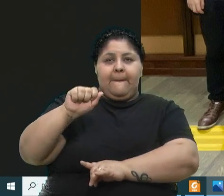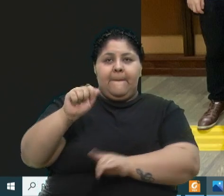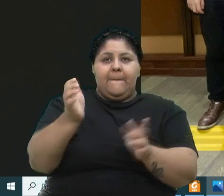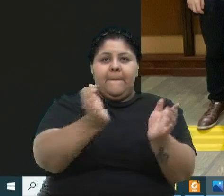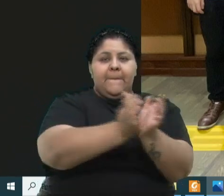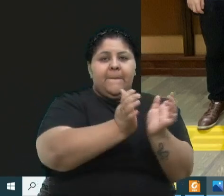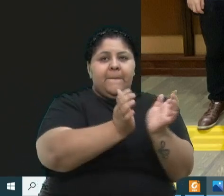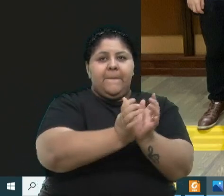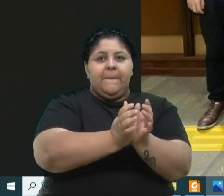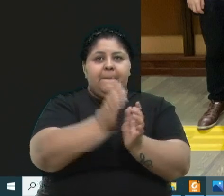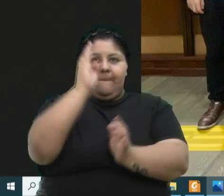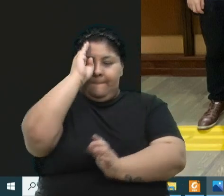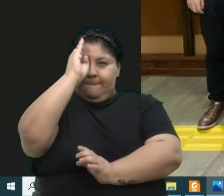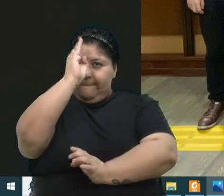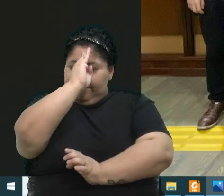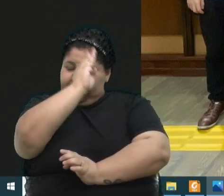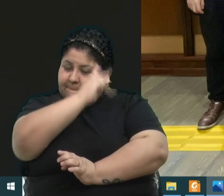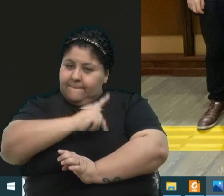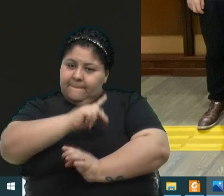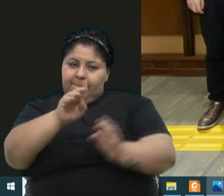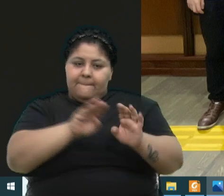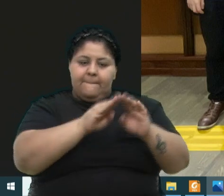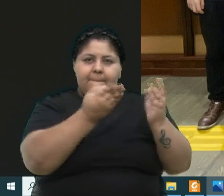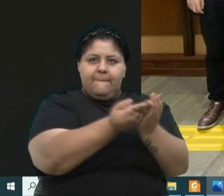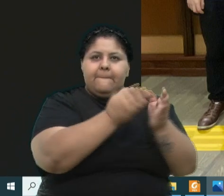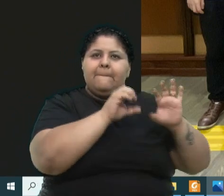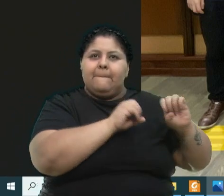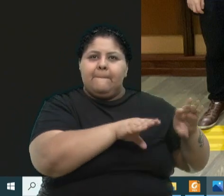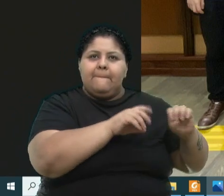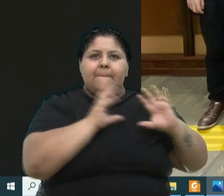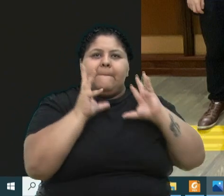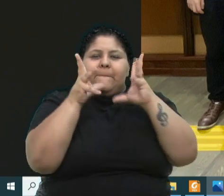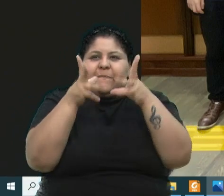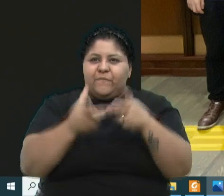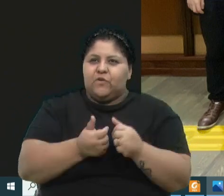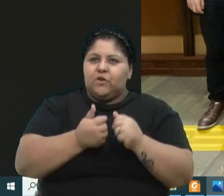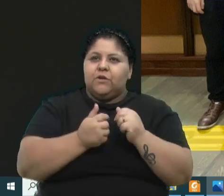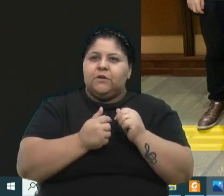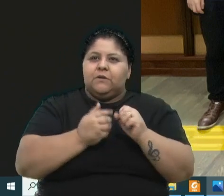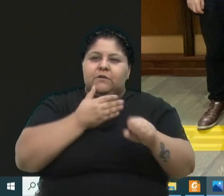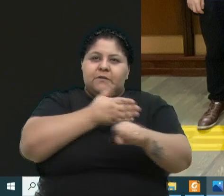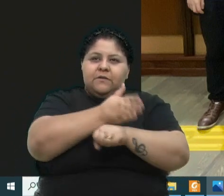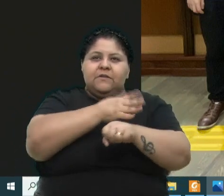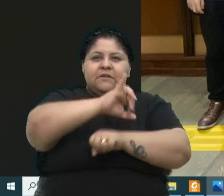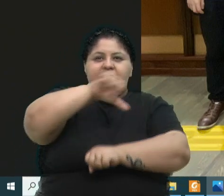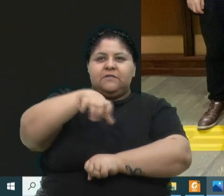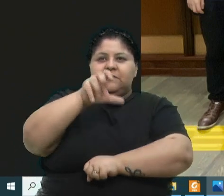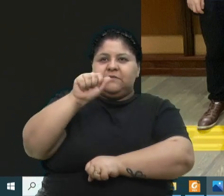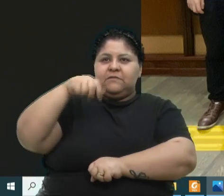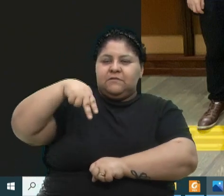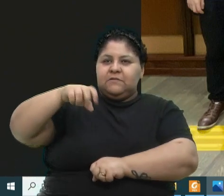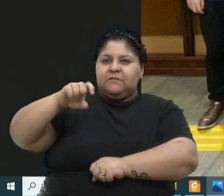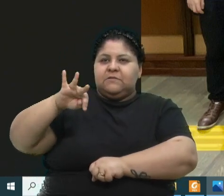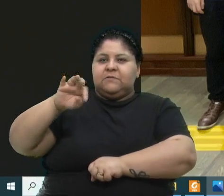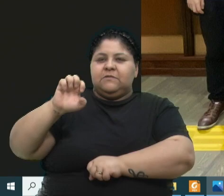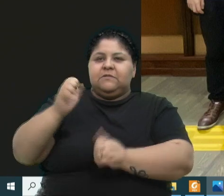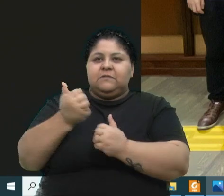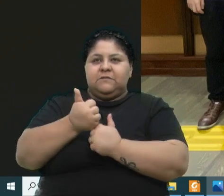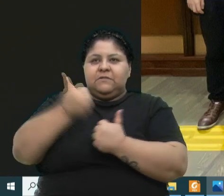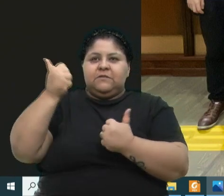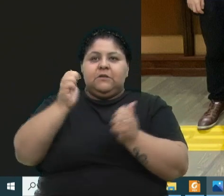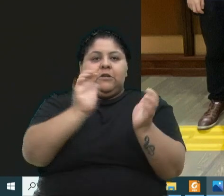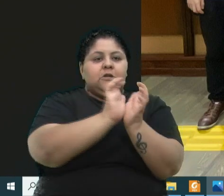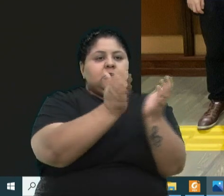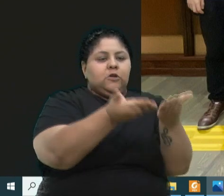gabinete do vereador Bressan, como presidente da Comissão de Educação, todo mundo que estava envolvido, a Janete, que é assessora da Comissão de Educação, que